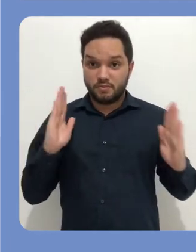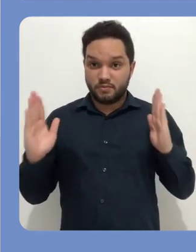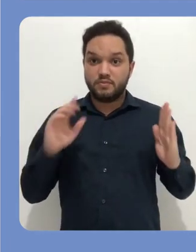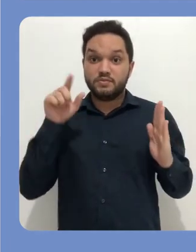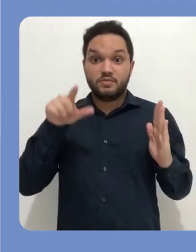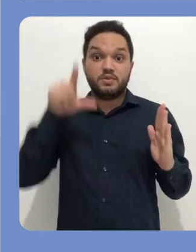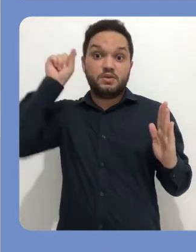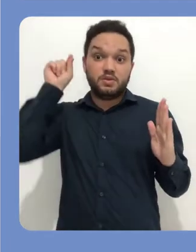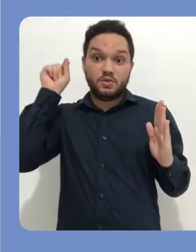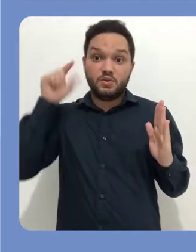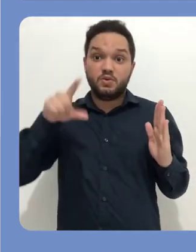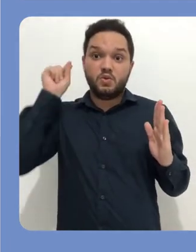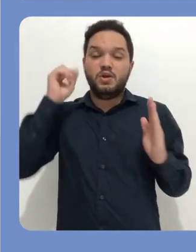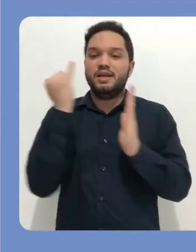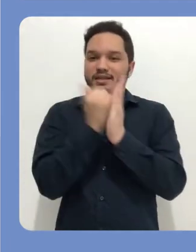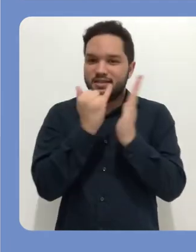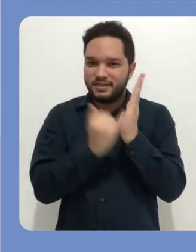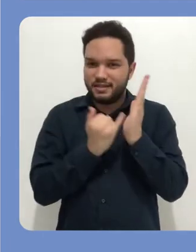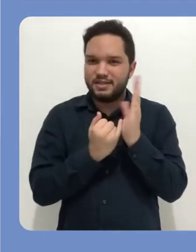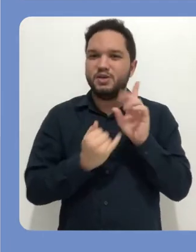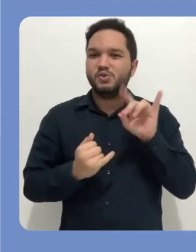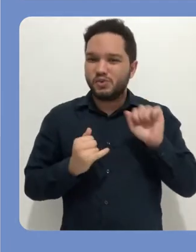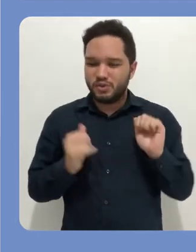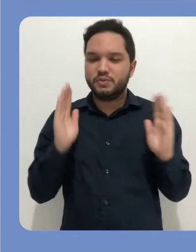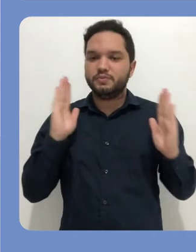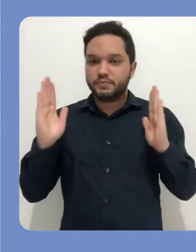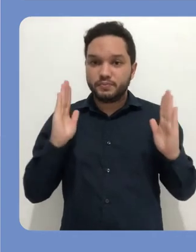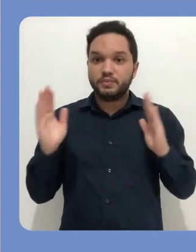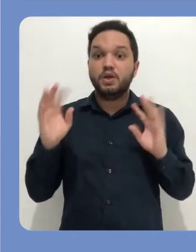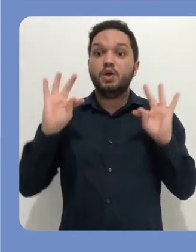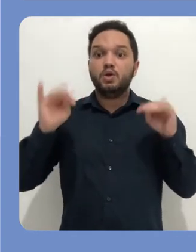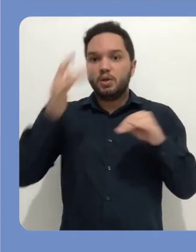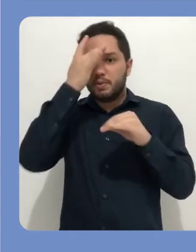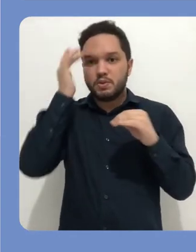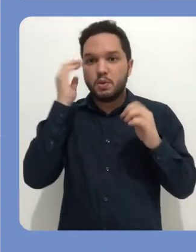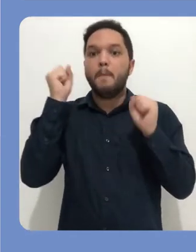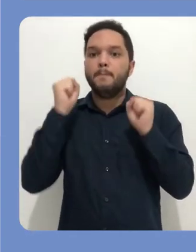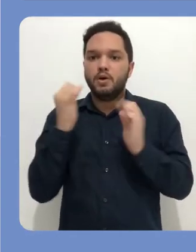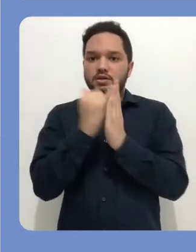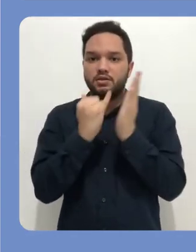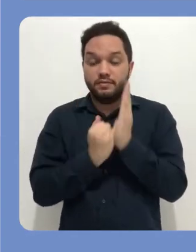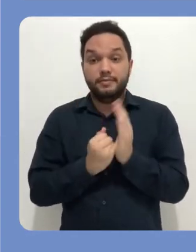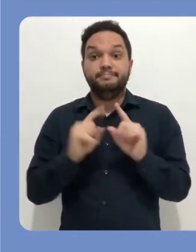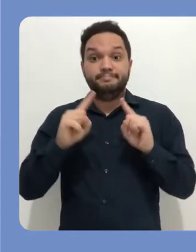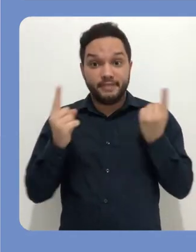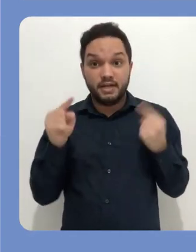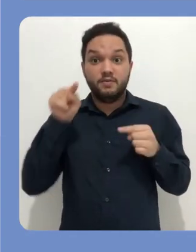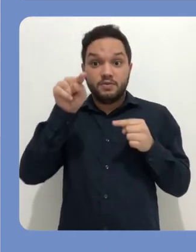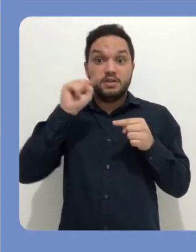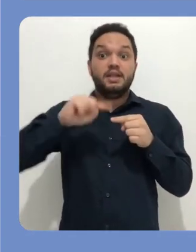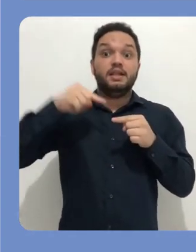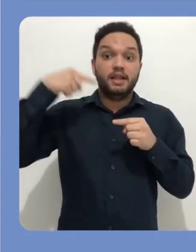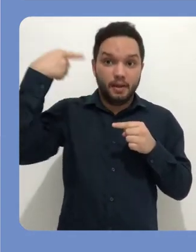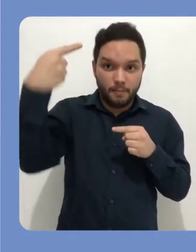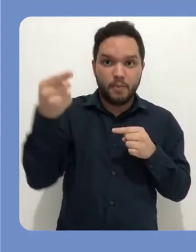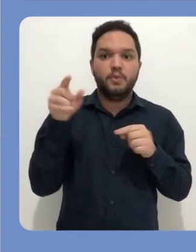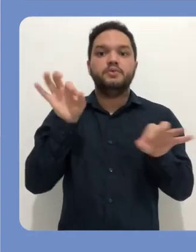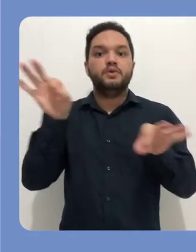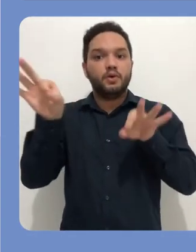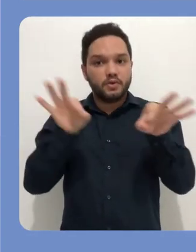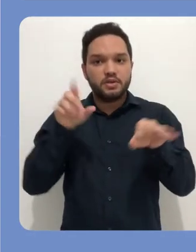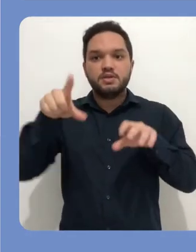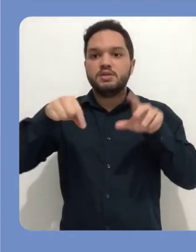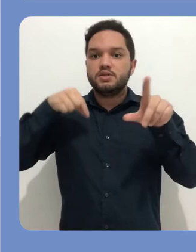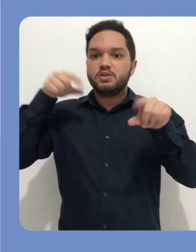isso significa que dentro do período que você determinar para as inscrições, todas as pessoas poderão se